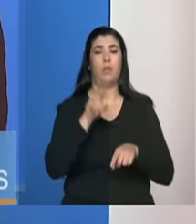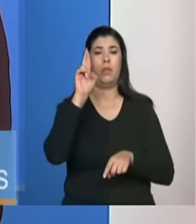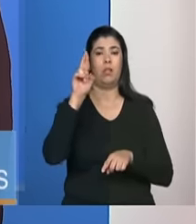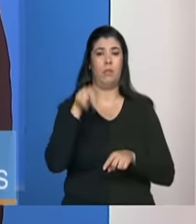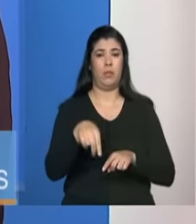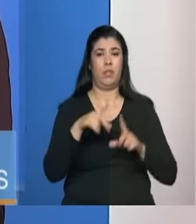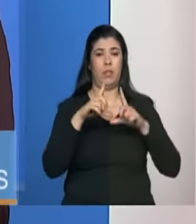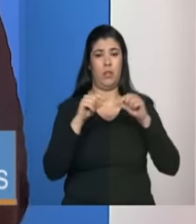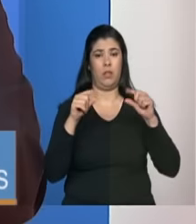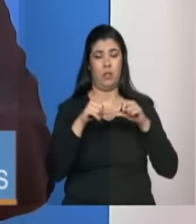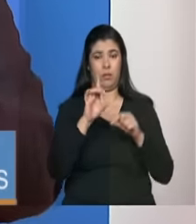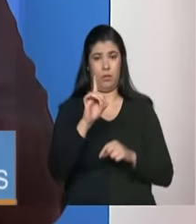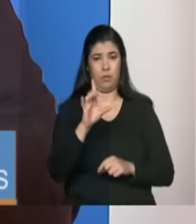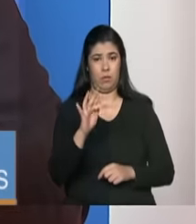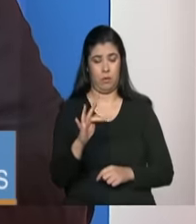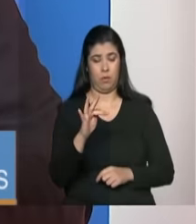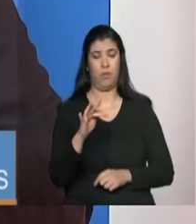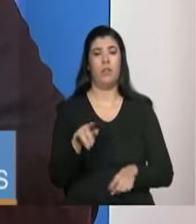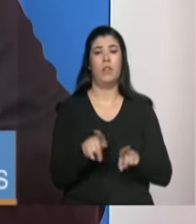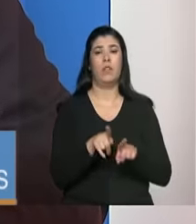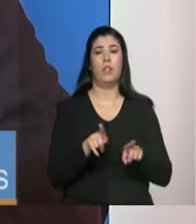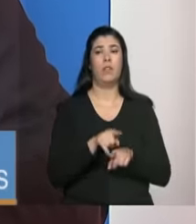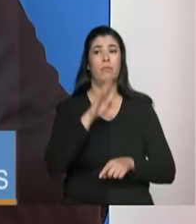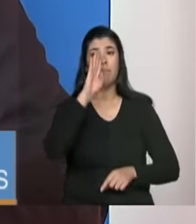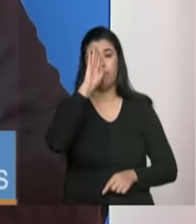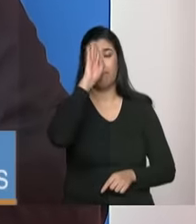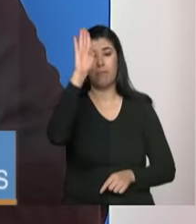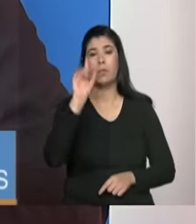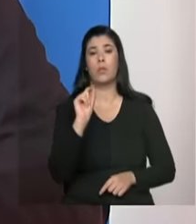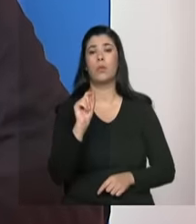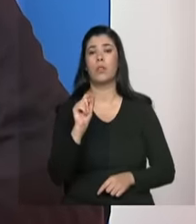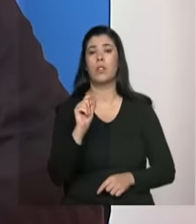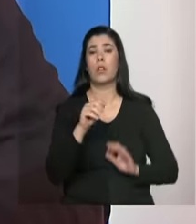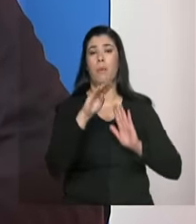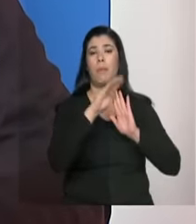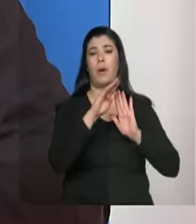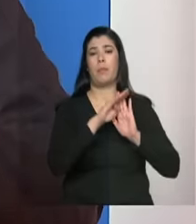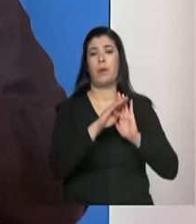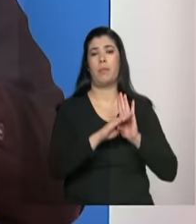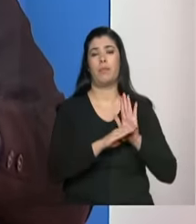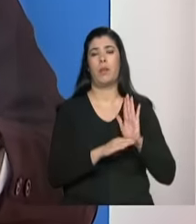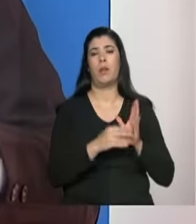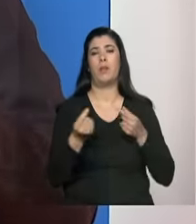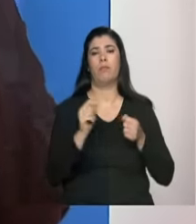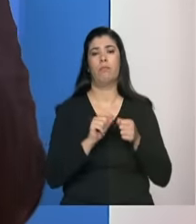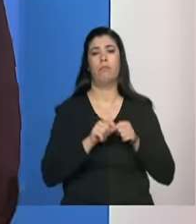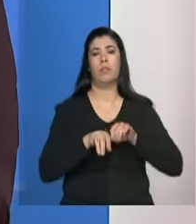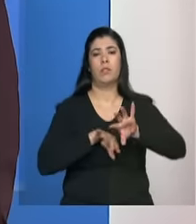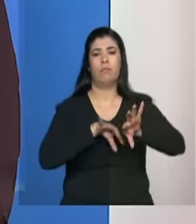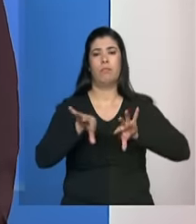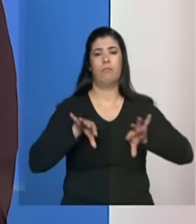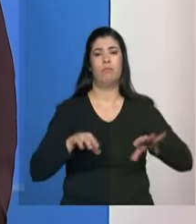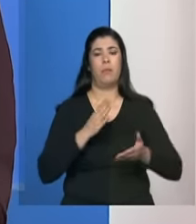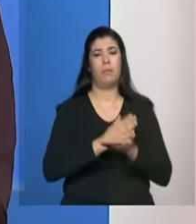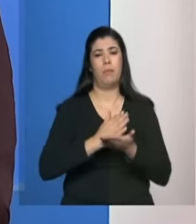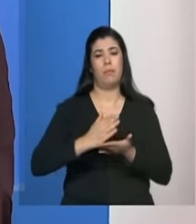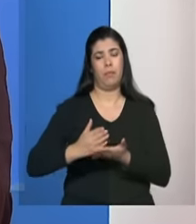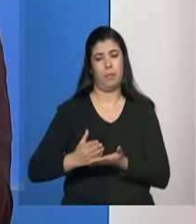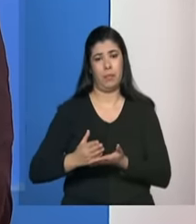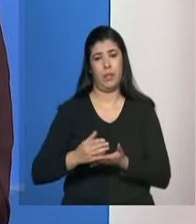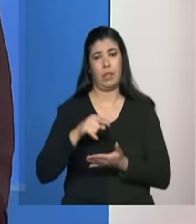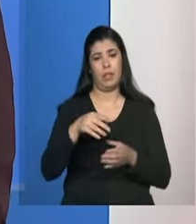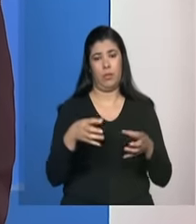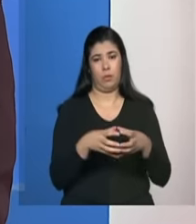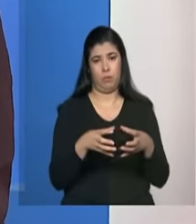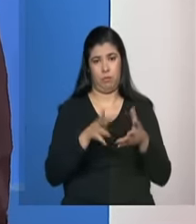e pactuado com eles então olha nós vamos priorizar tais e tais critérios de partilha depois desse conjunto de informações ser